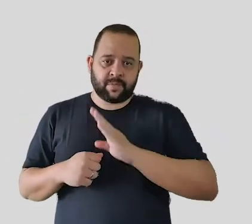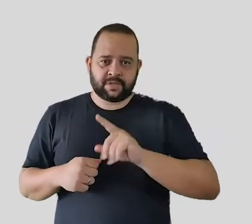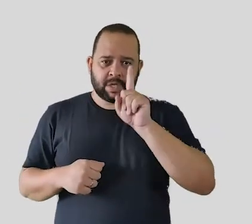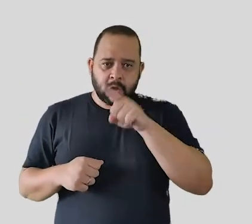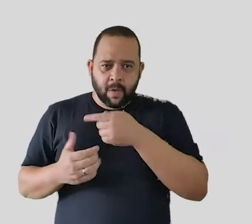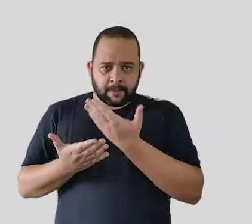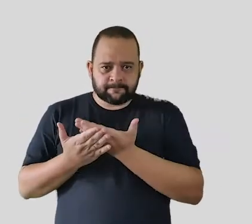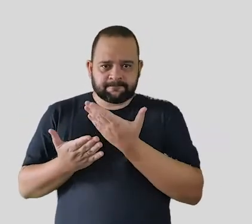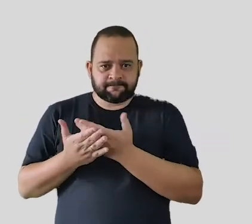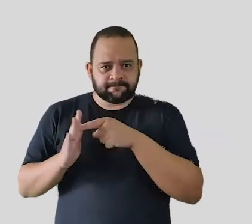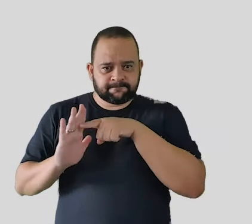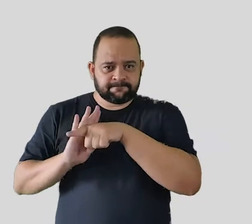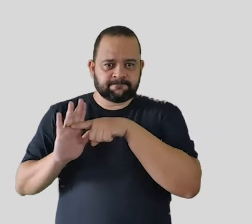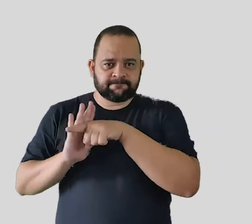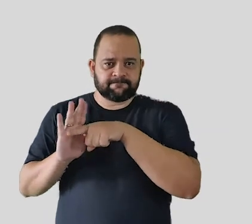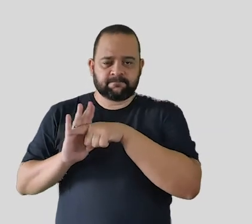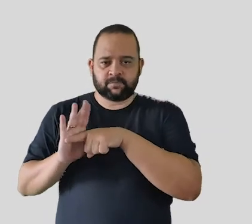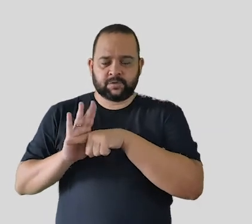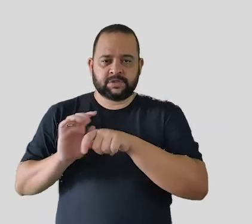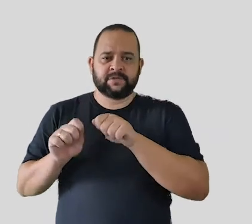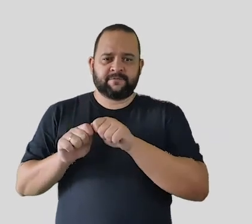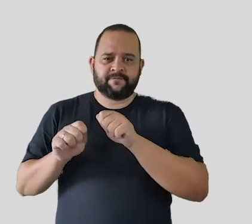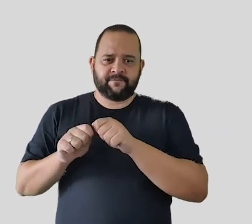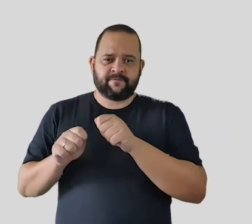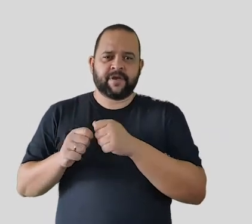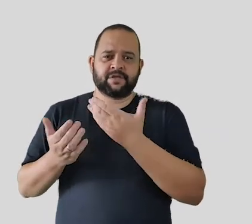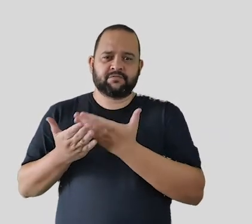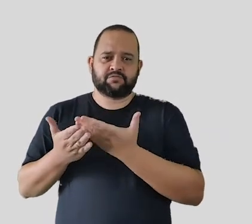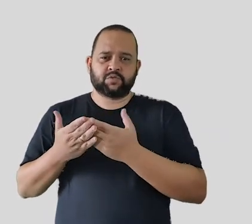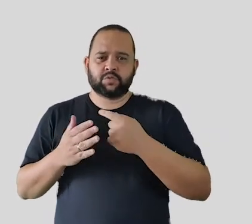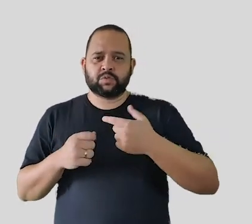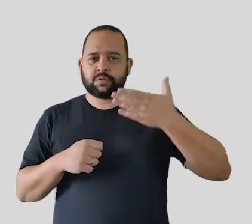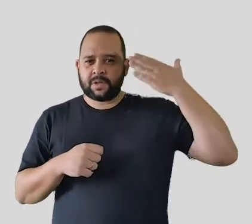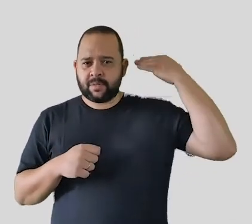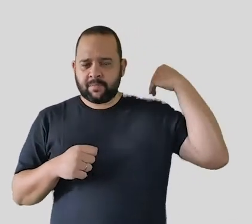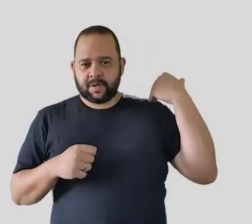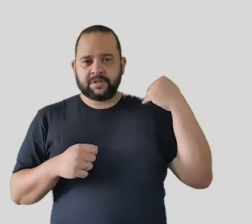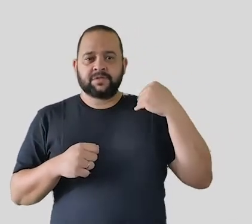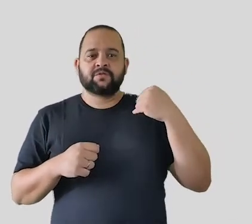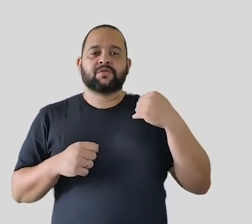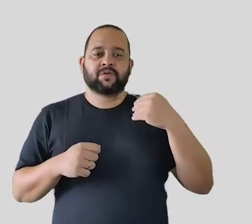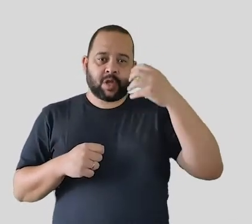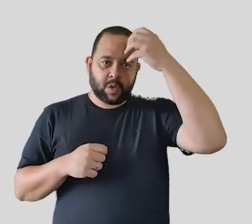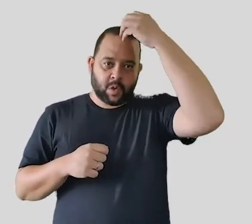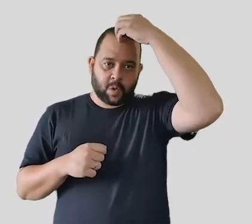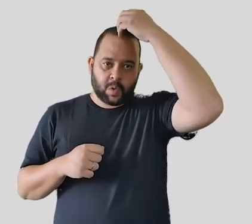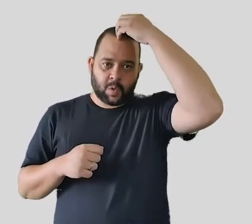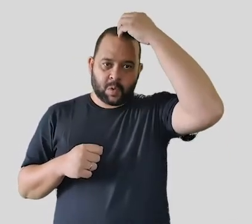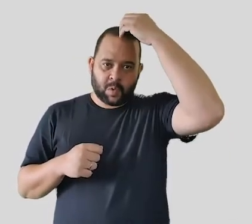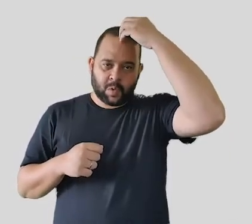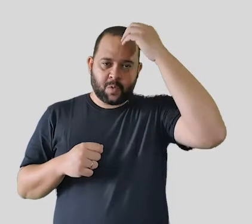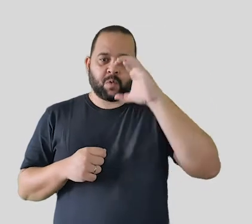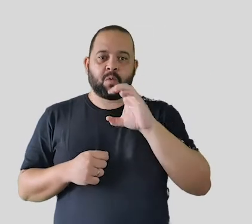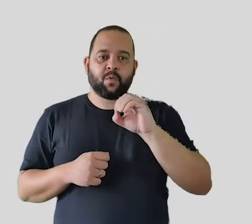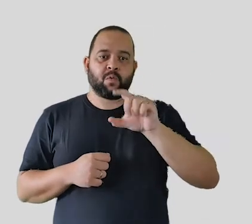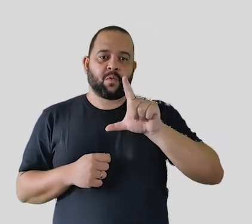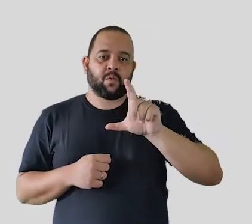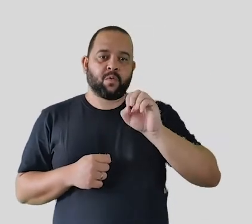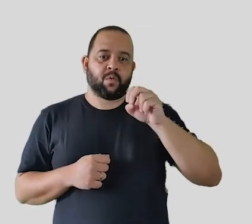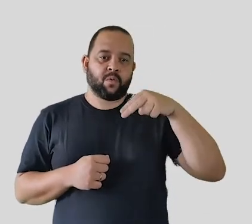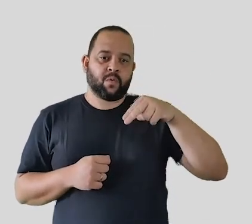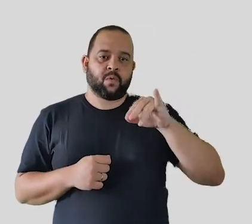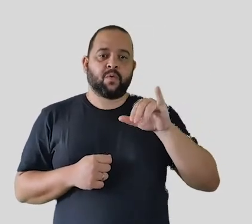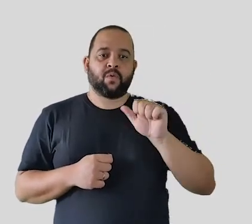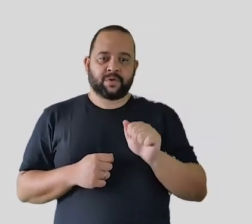exatamente os estudos que ele fez da época do Brasil Imperial e do padre José Maurício. Ele esteve à frente das